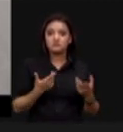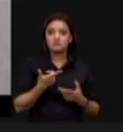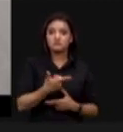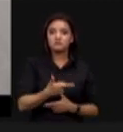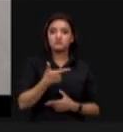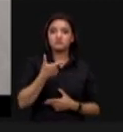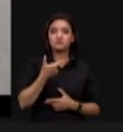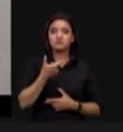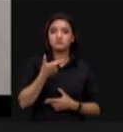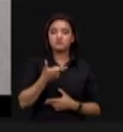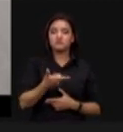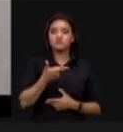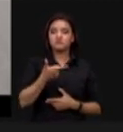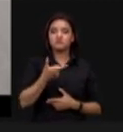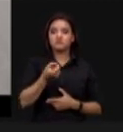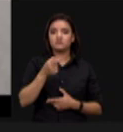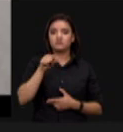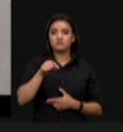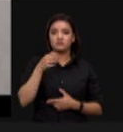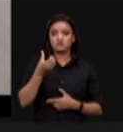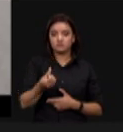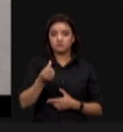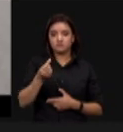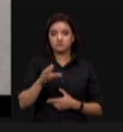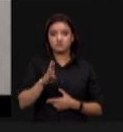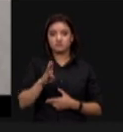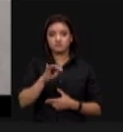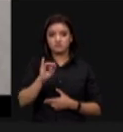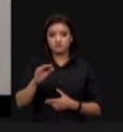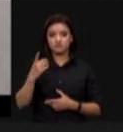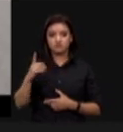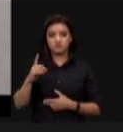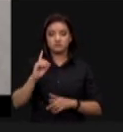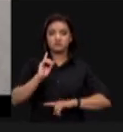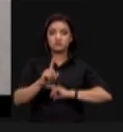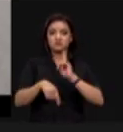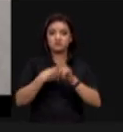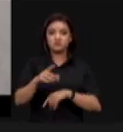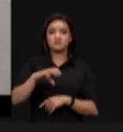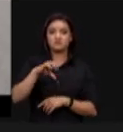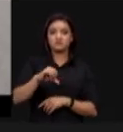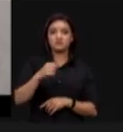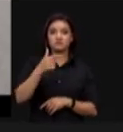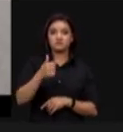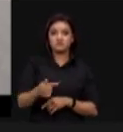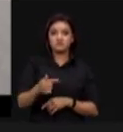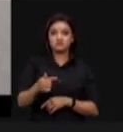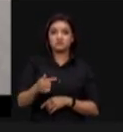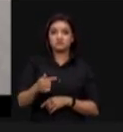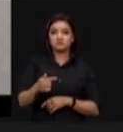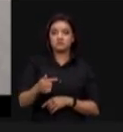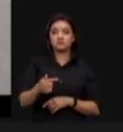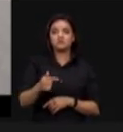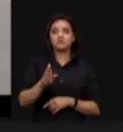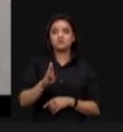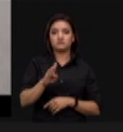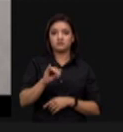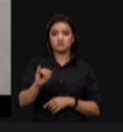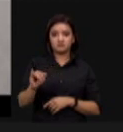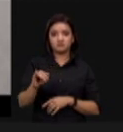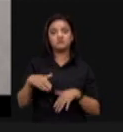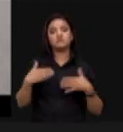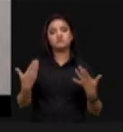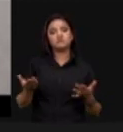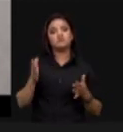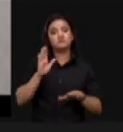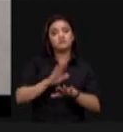20,6 bilhões de dólares. No ano passado, 19 anos depois, 97 bilhões de dólares. Vale a pena reiterar que